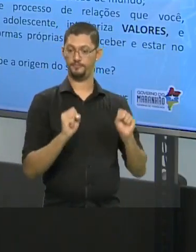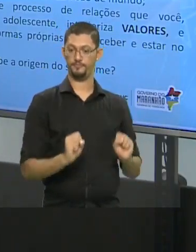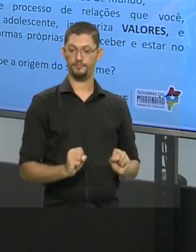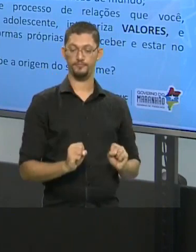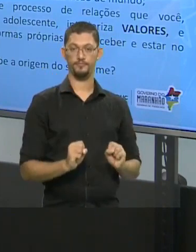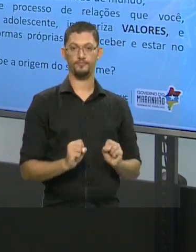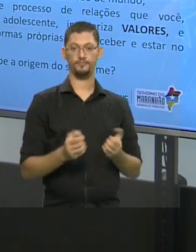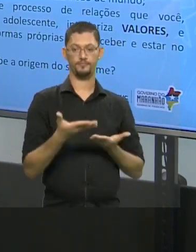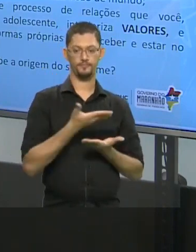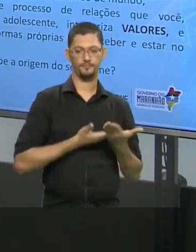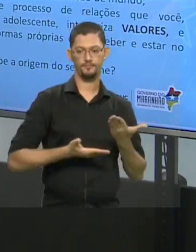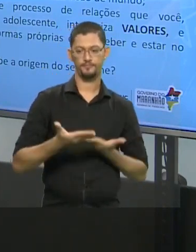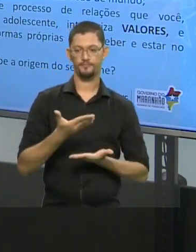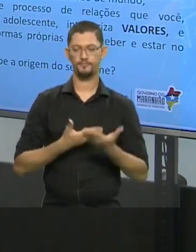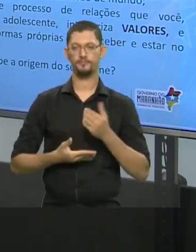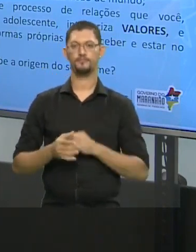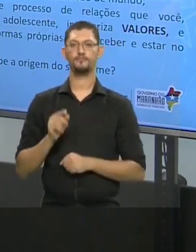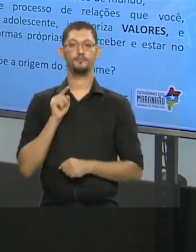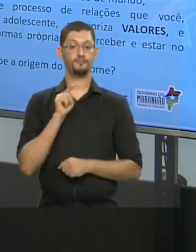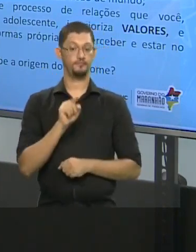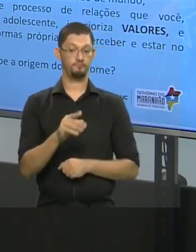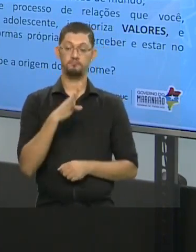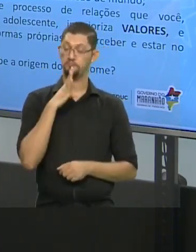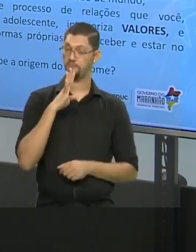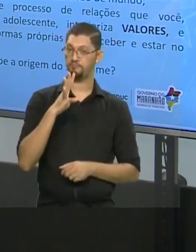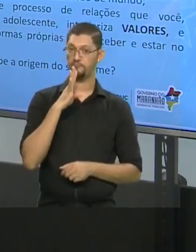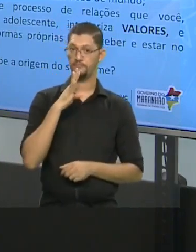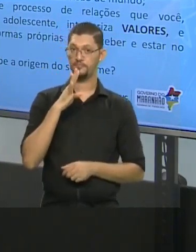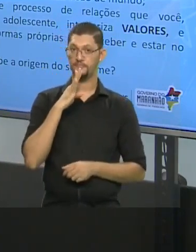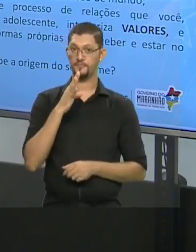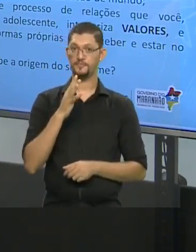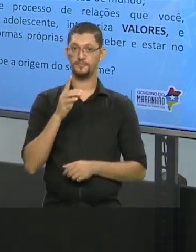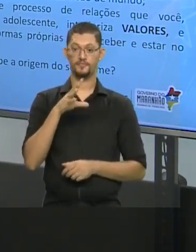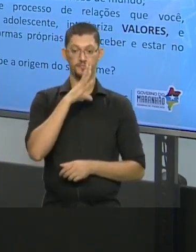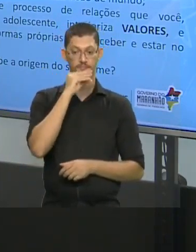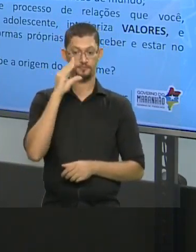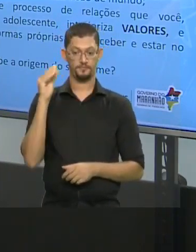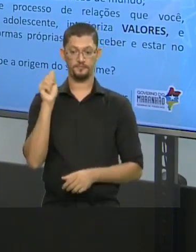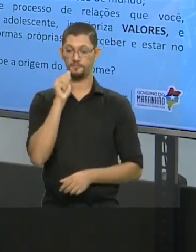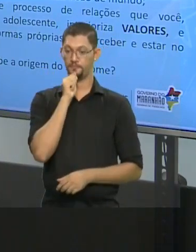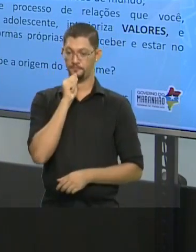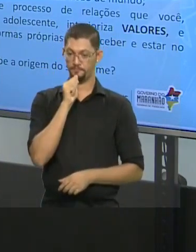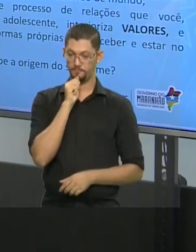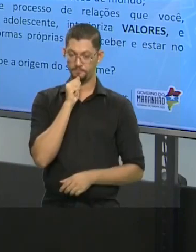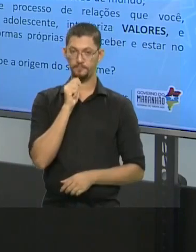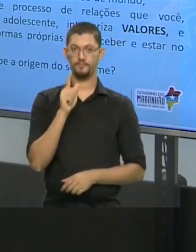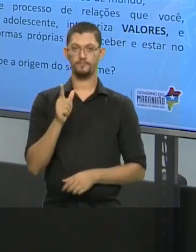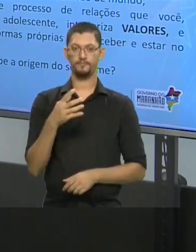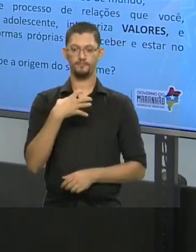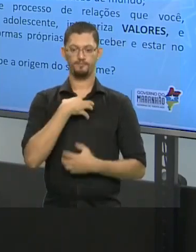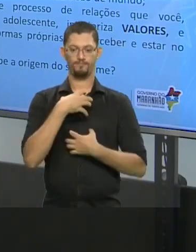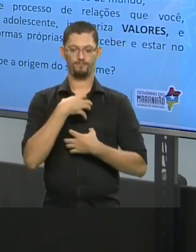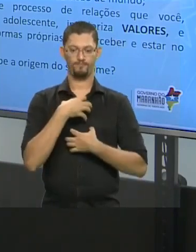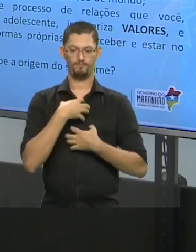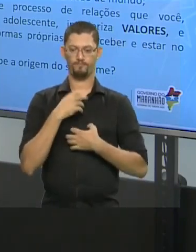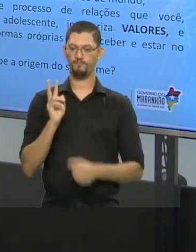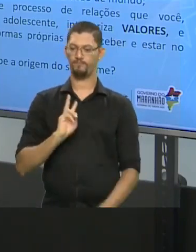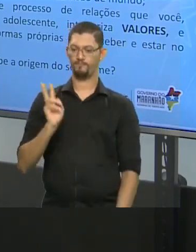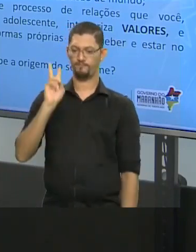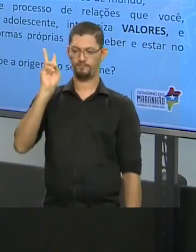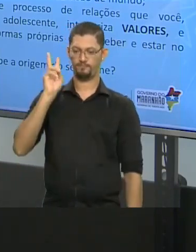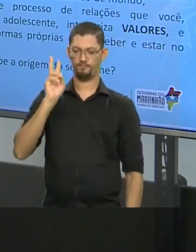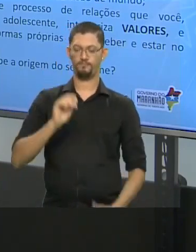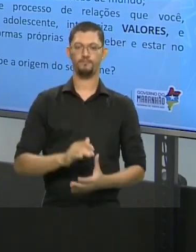de relações que você conhece enquanto adolescente, interioriza valores